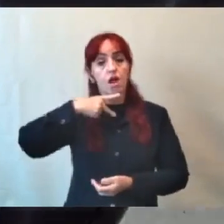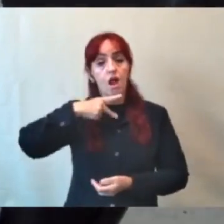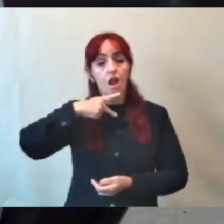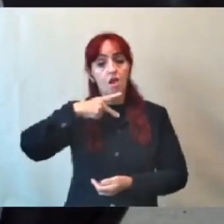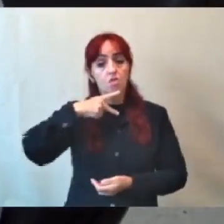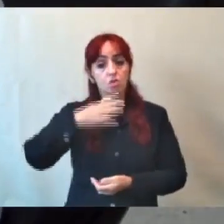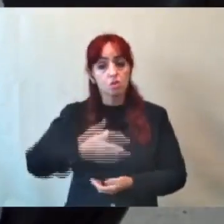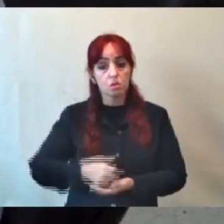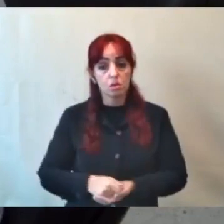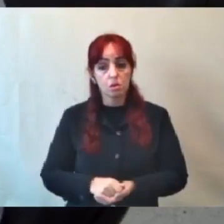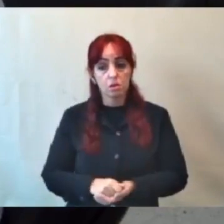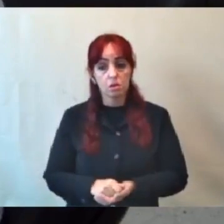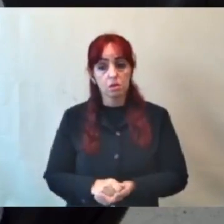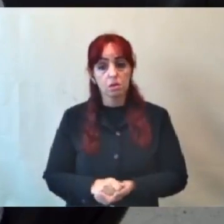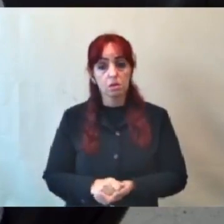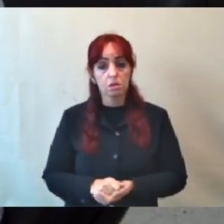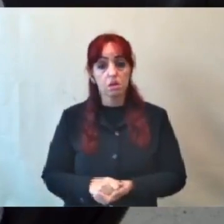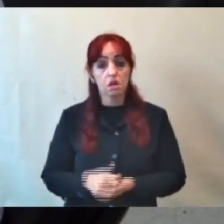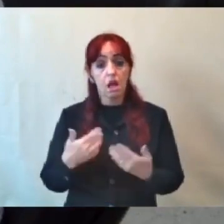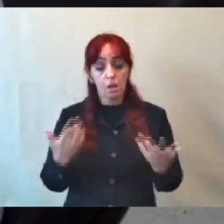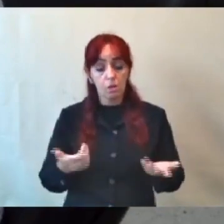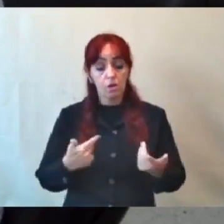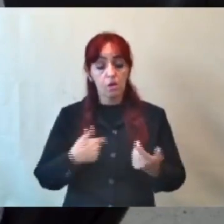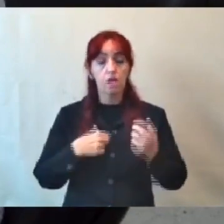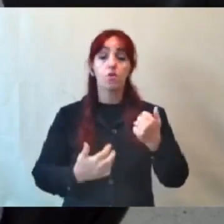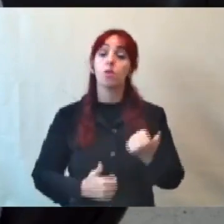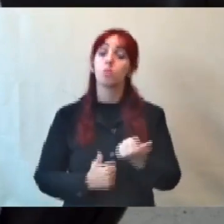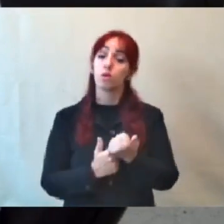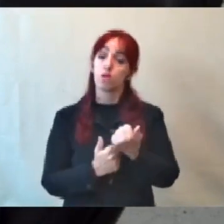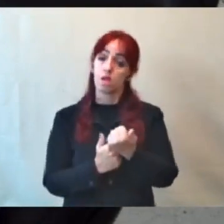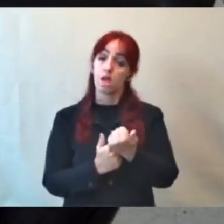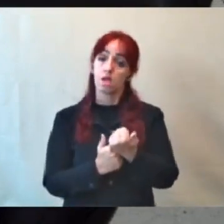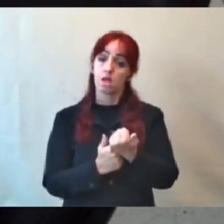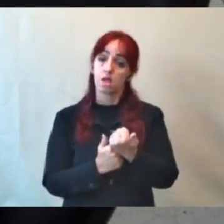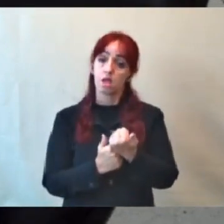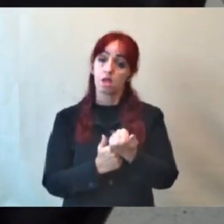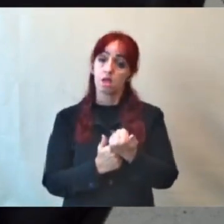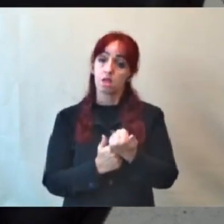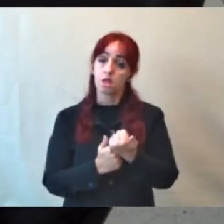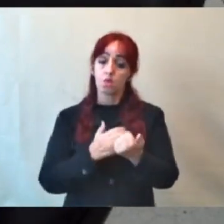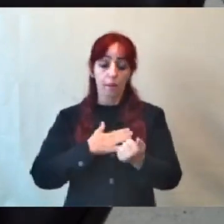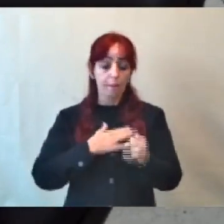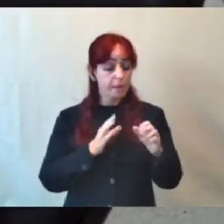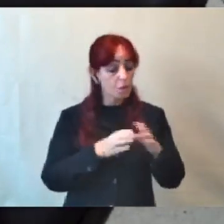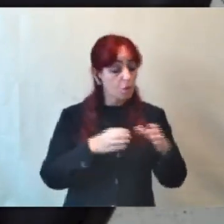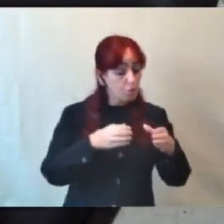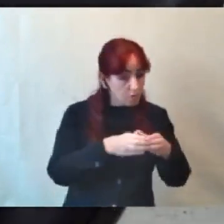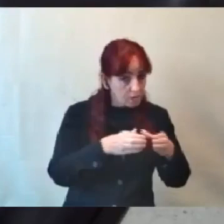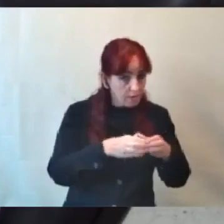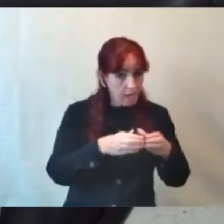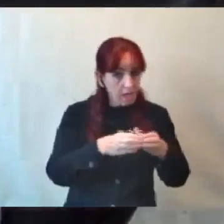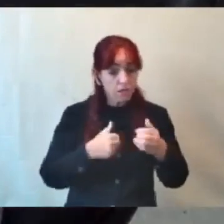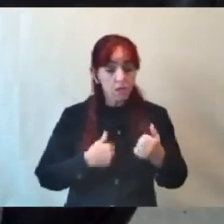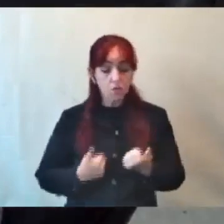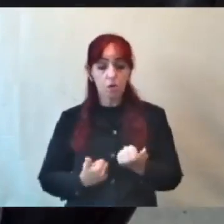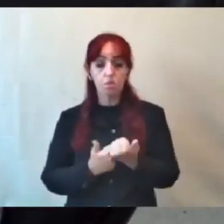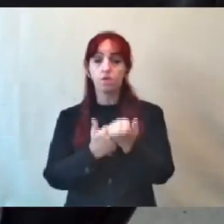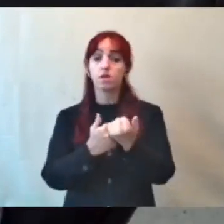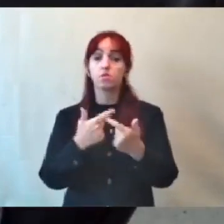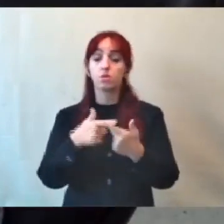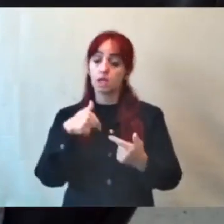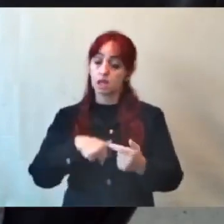eu o apoiei com a minha comunidade, com os bairros, que aqui eu represento.